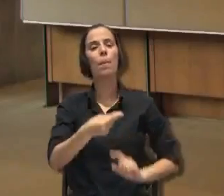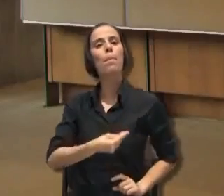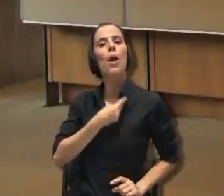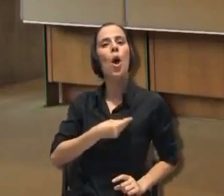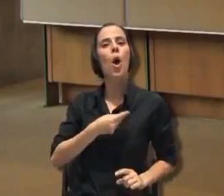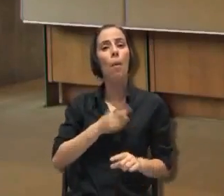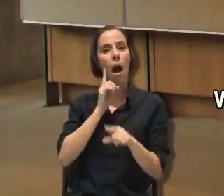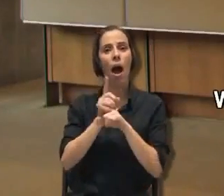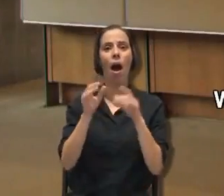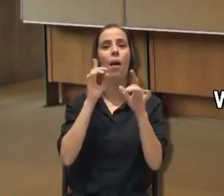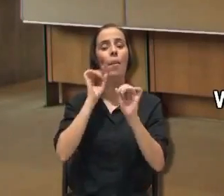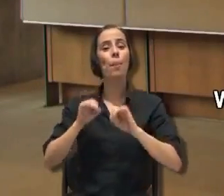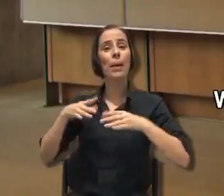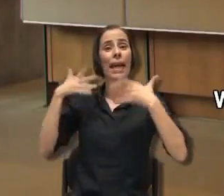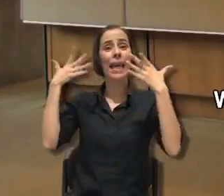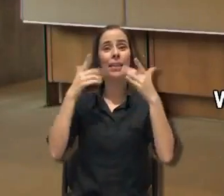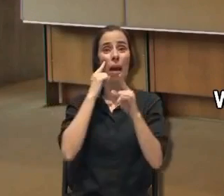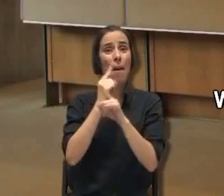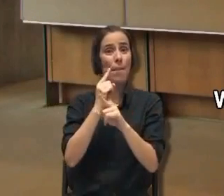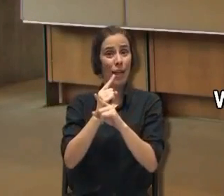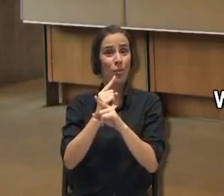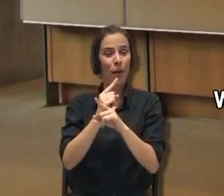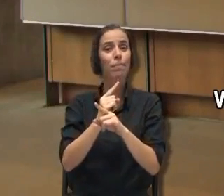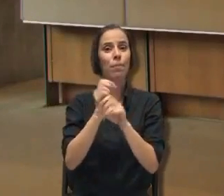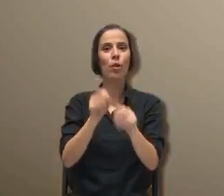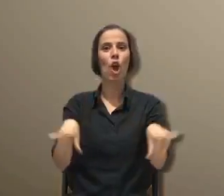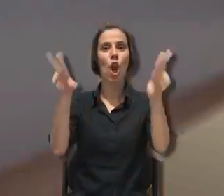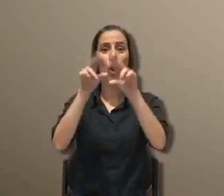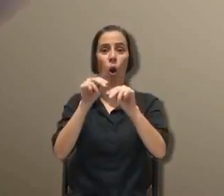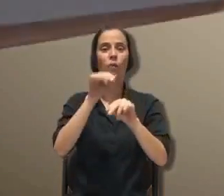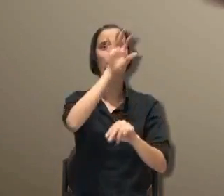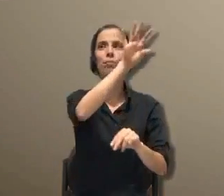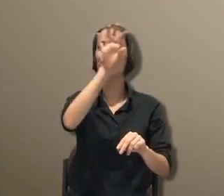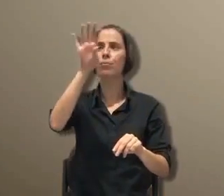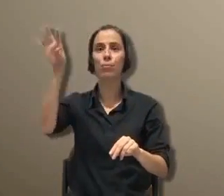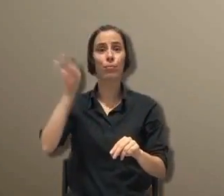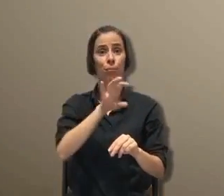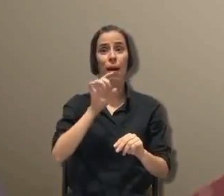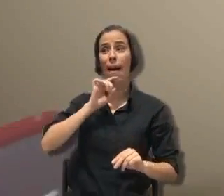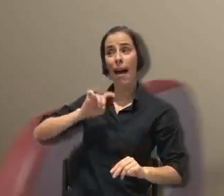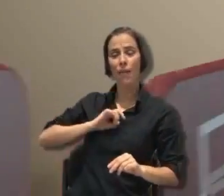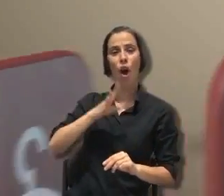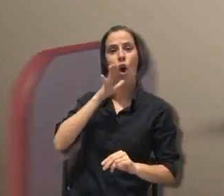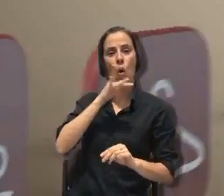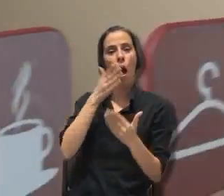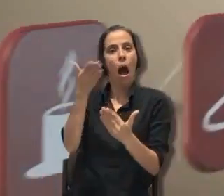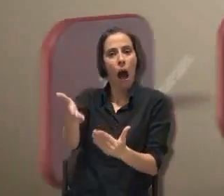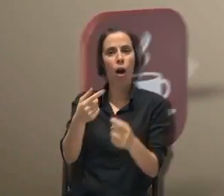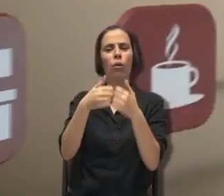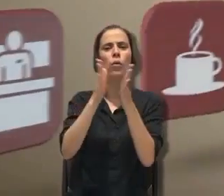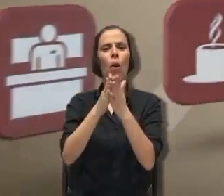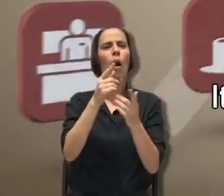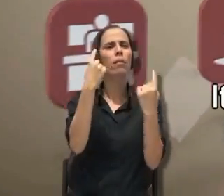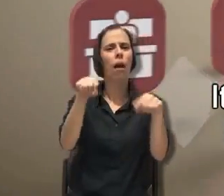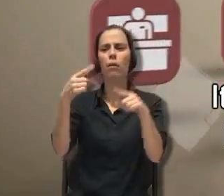foi também repensada com a preocupação de manter a estética original. A nova sinalização é mais clara e